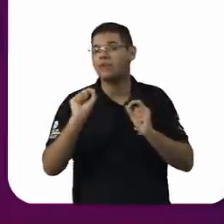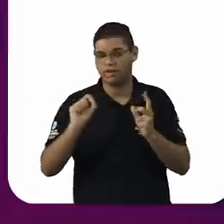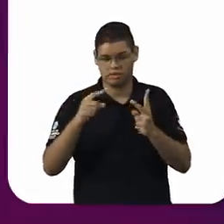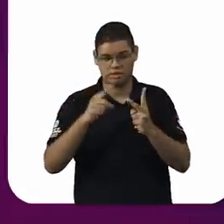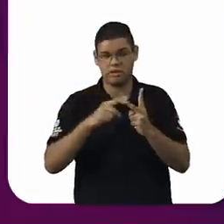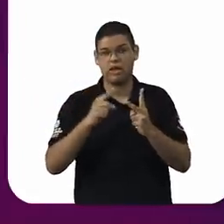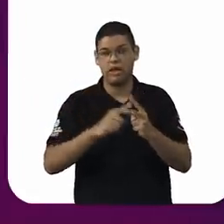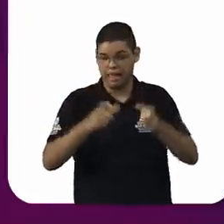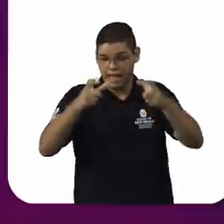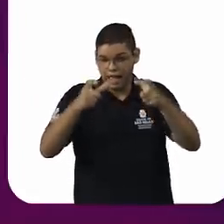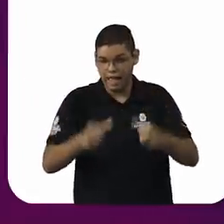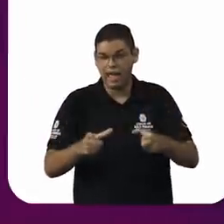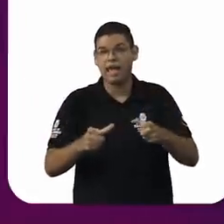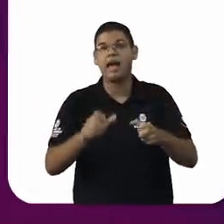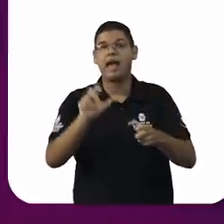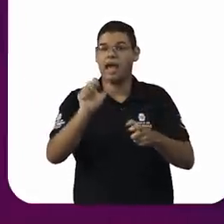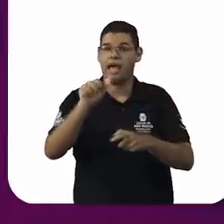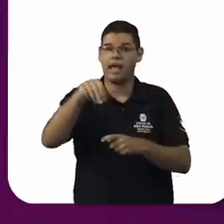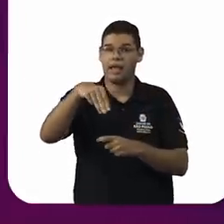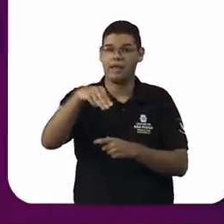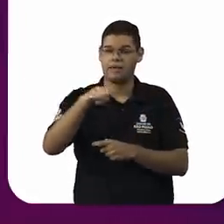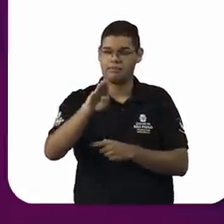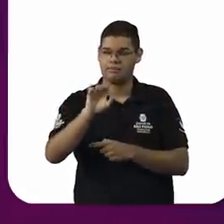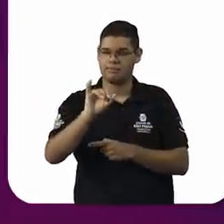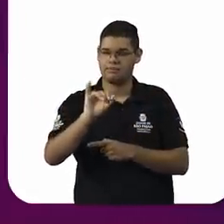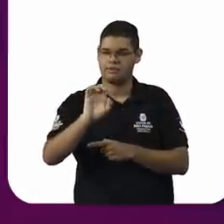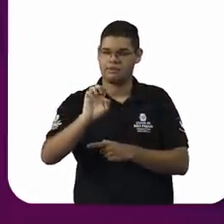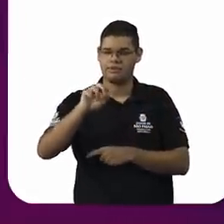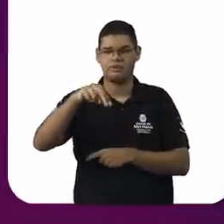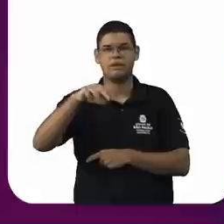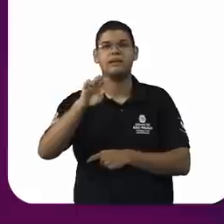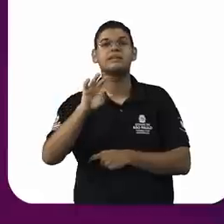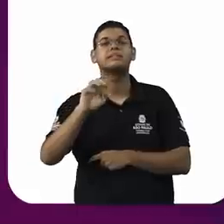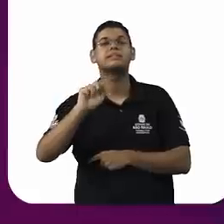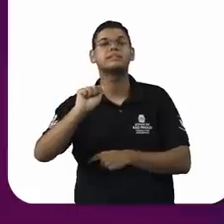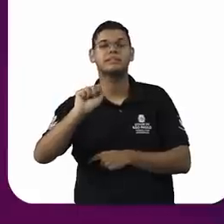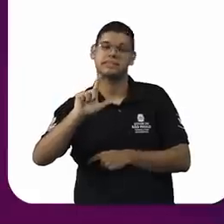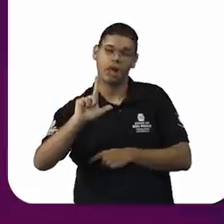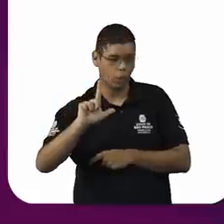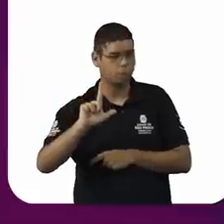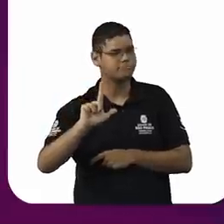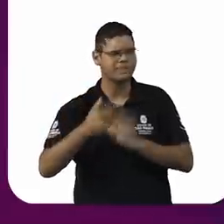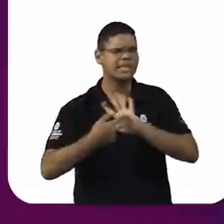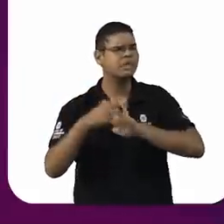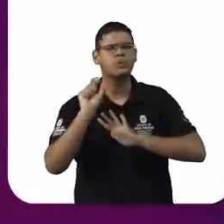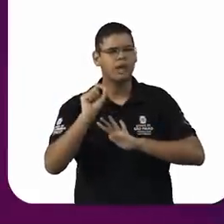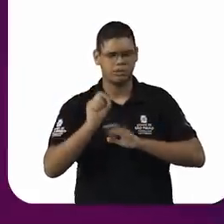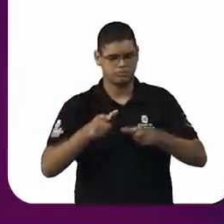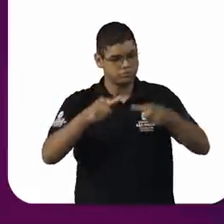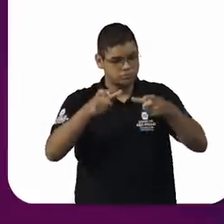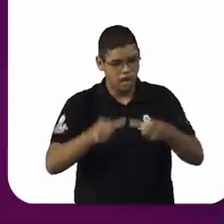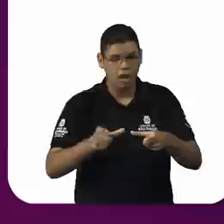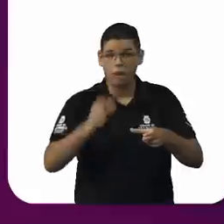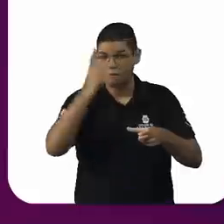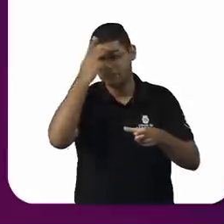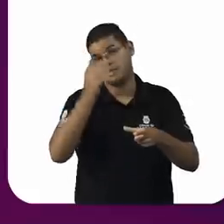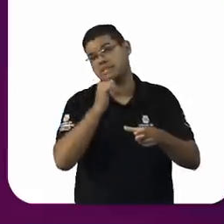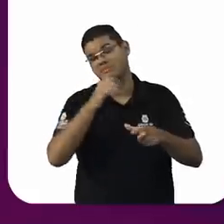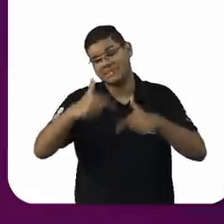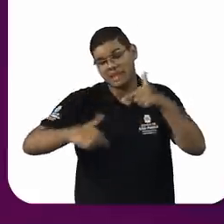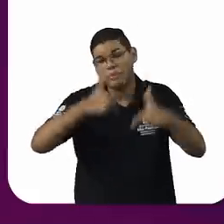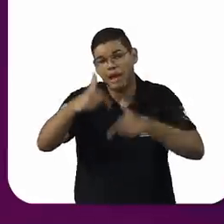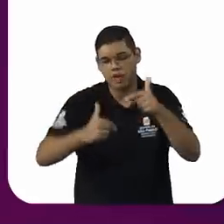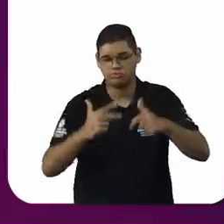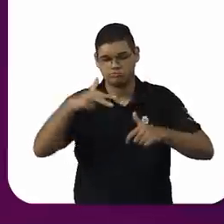onde há uma fala sexual, uma fala que remete aspectos da